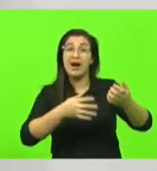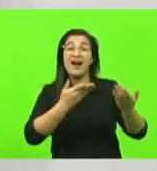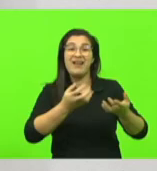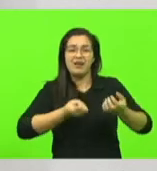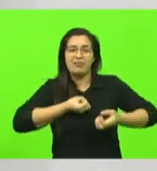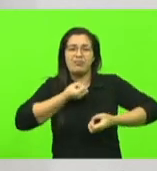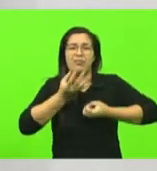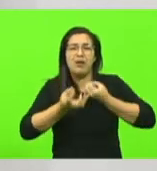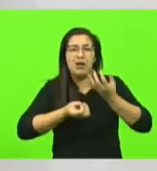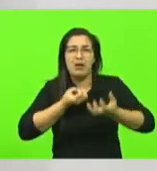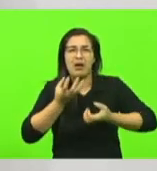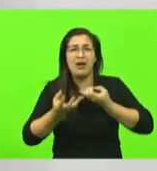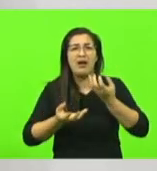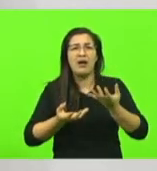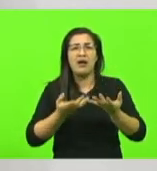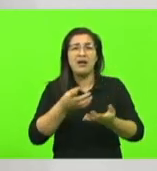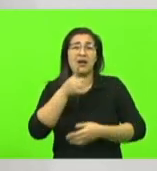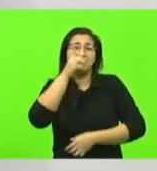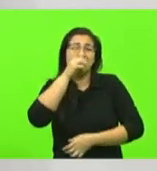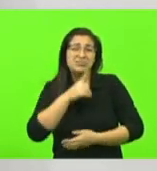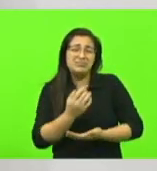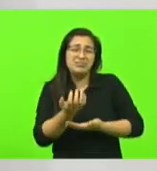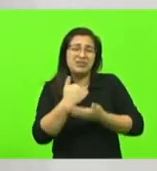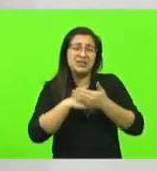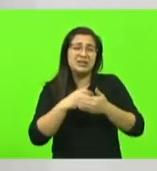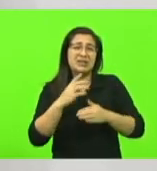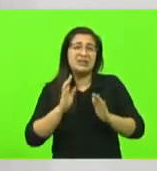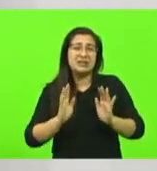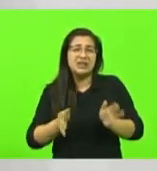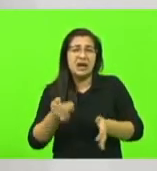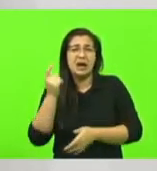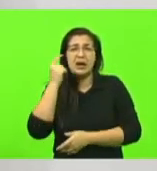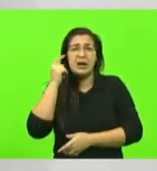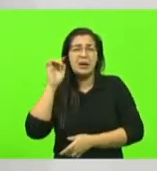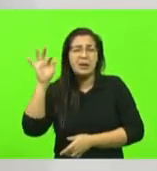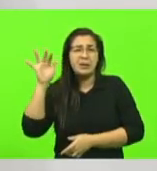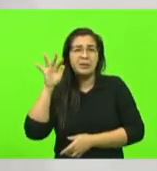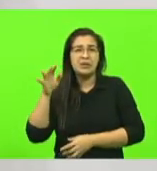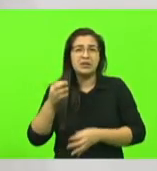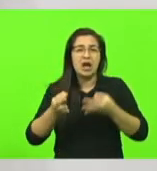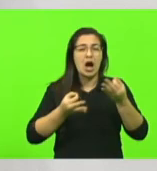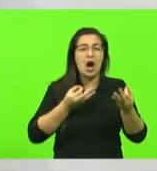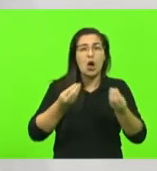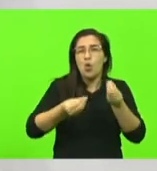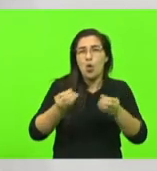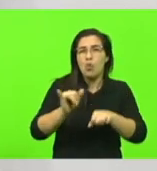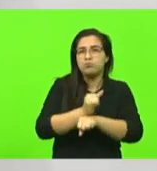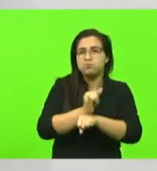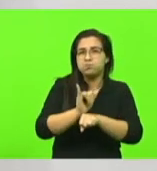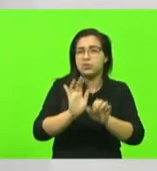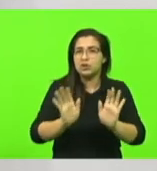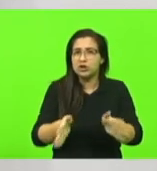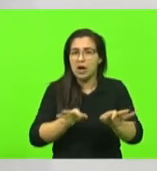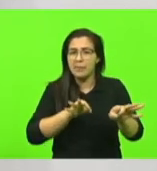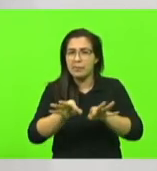deprimida que já tinha pensado que ia praticar o suicídio que já tinha feito a carta para a mãe